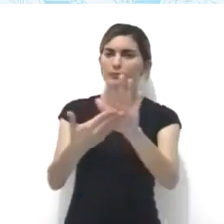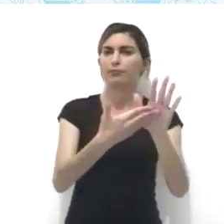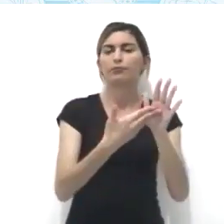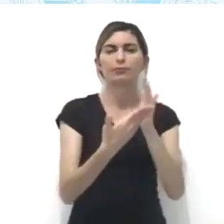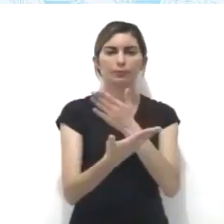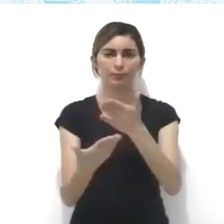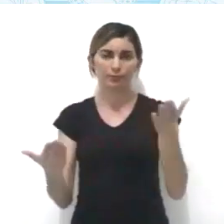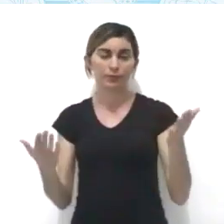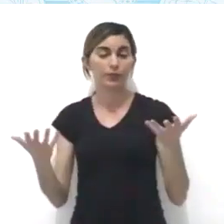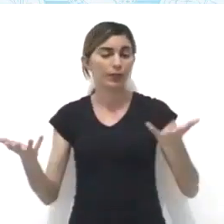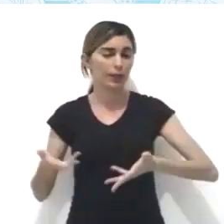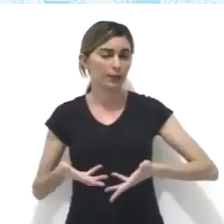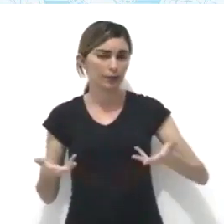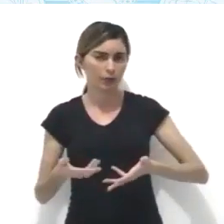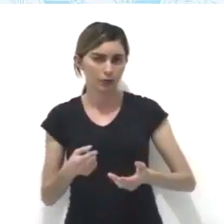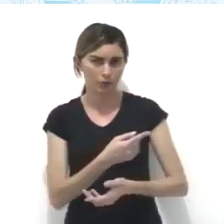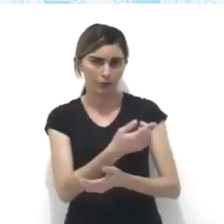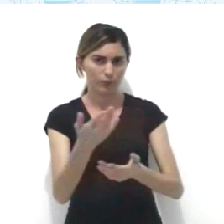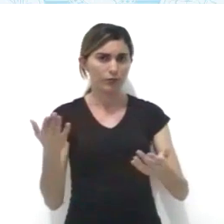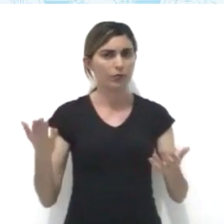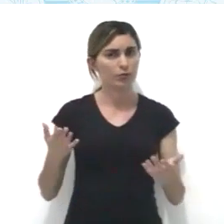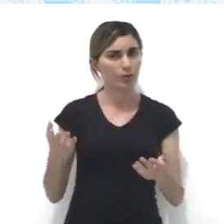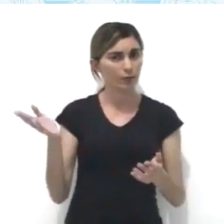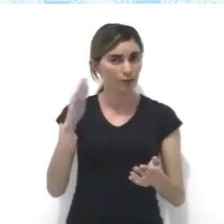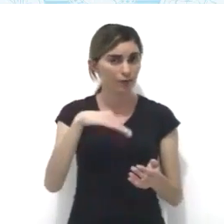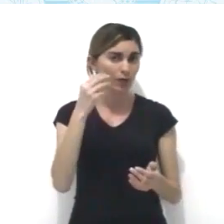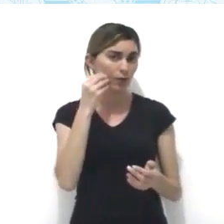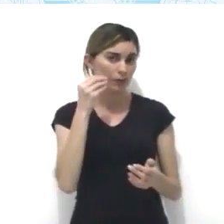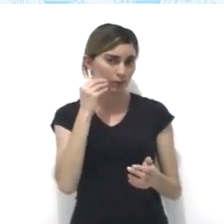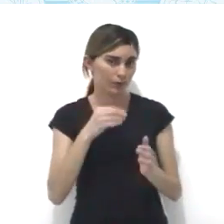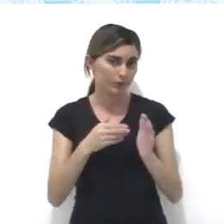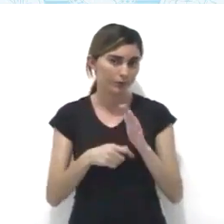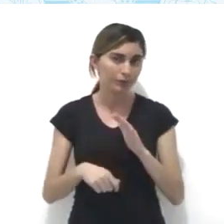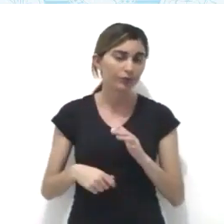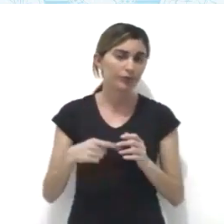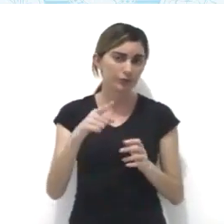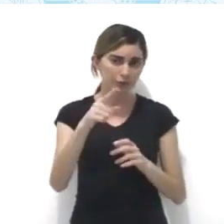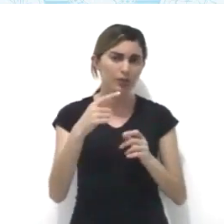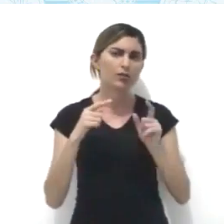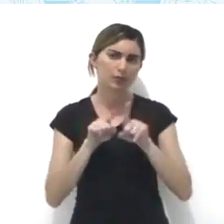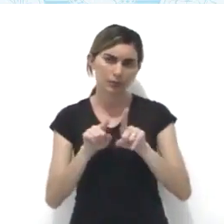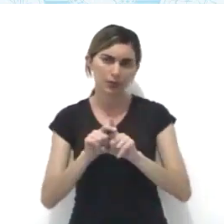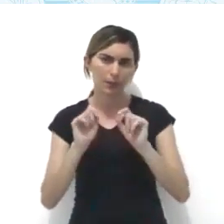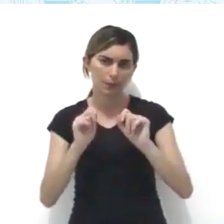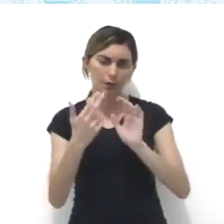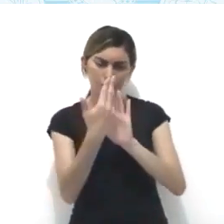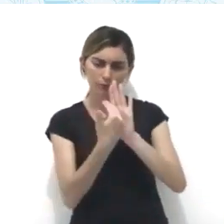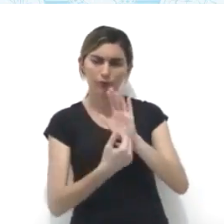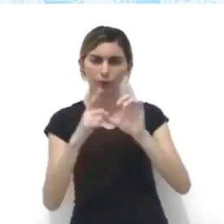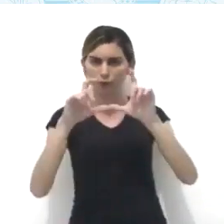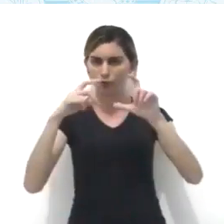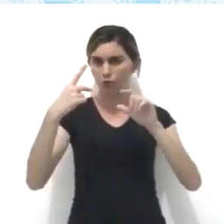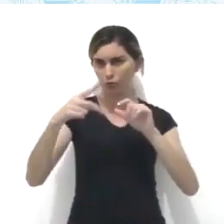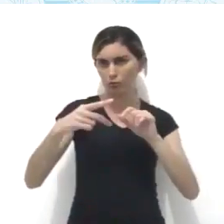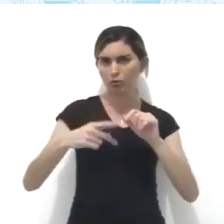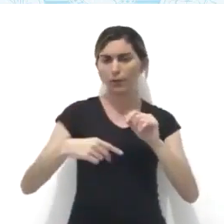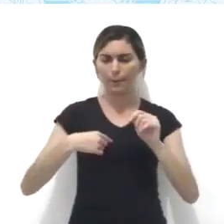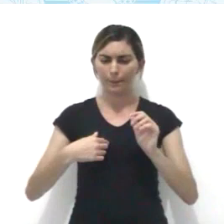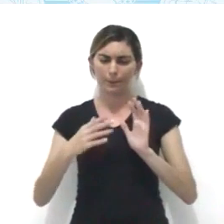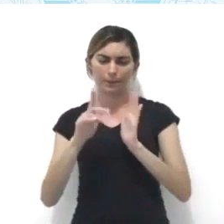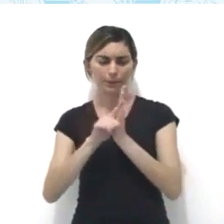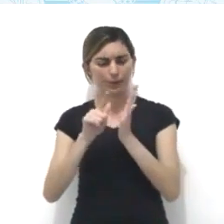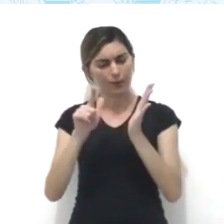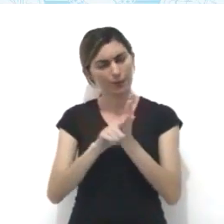espectador. E agora, você, vamos fazer um desafio? Você também pode se autorretratar. Pegue uma